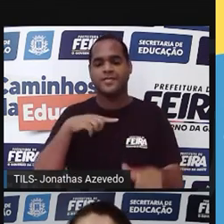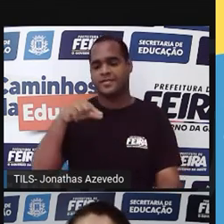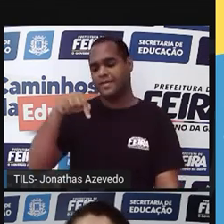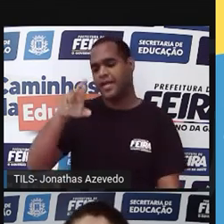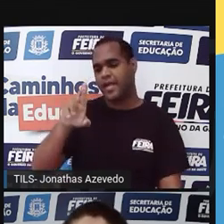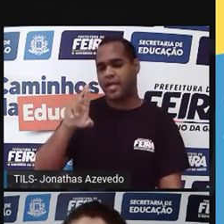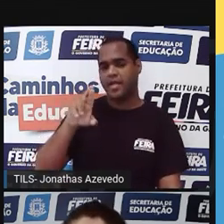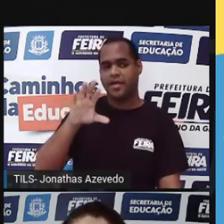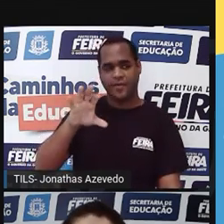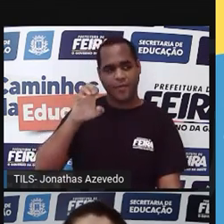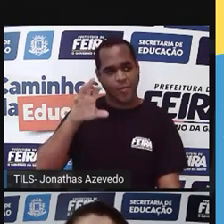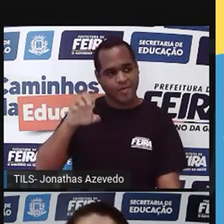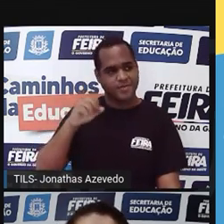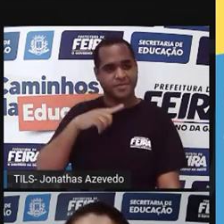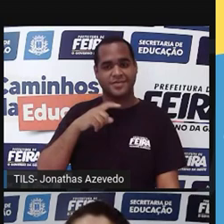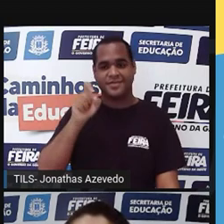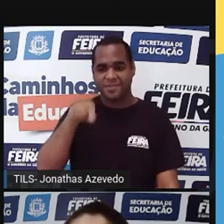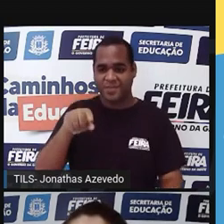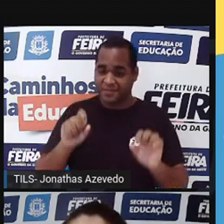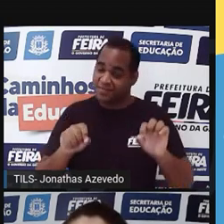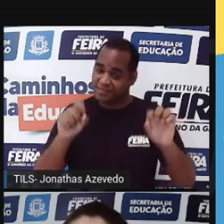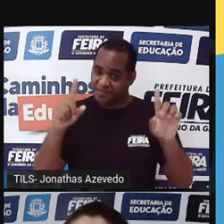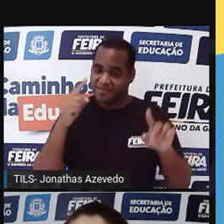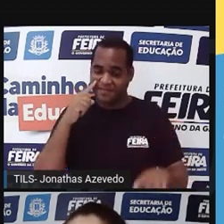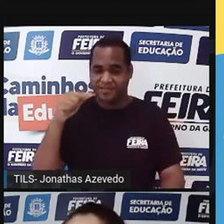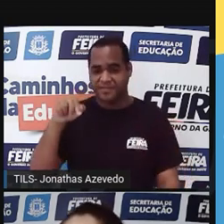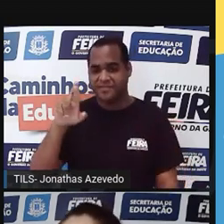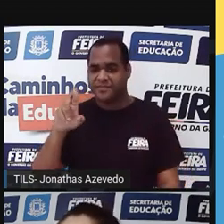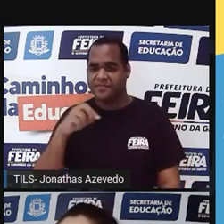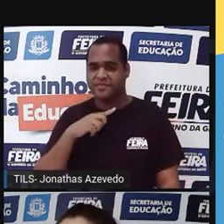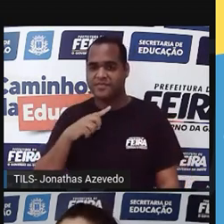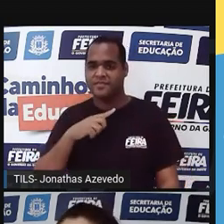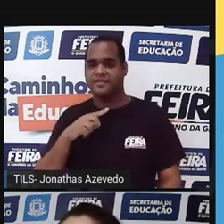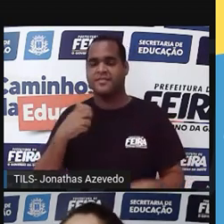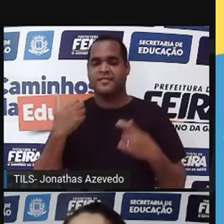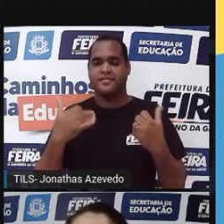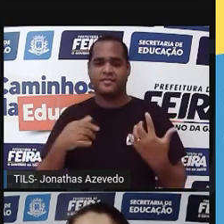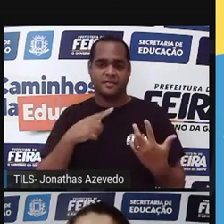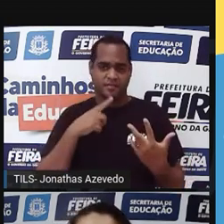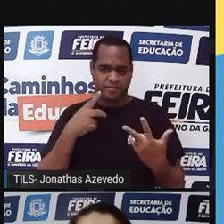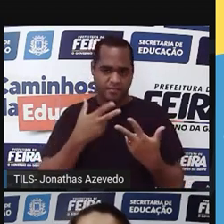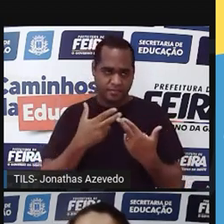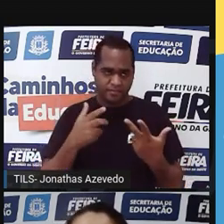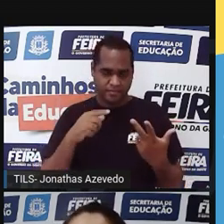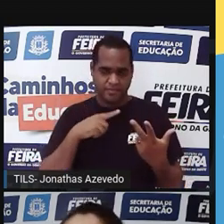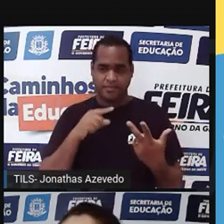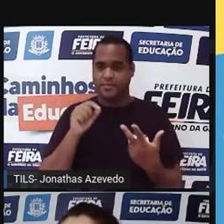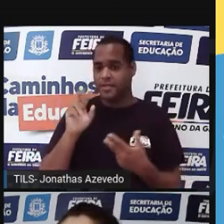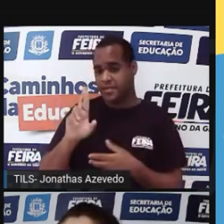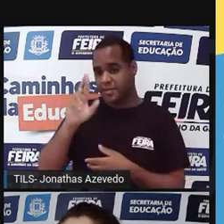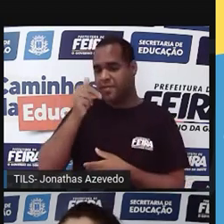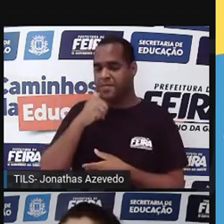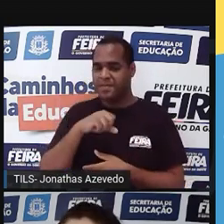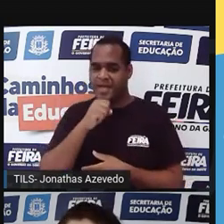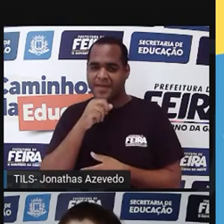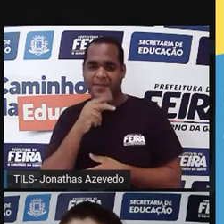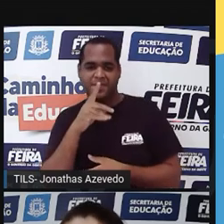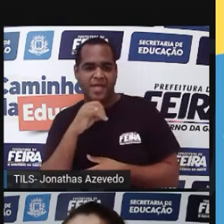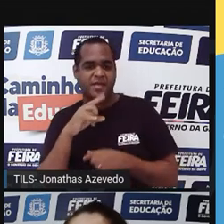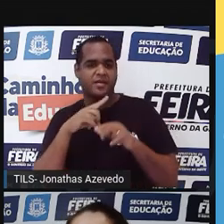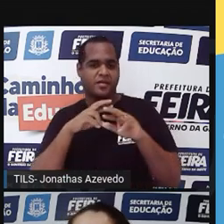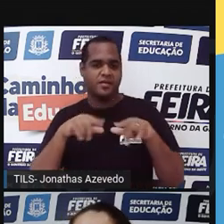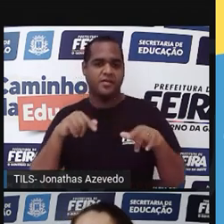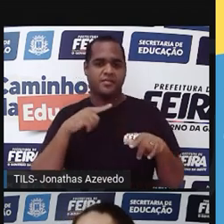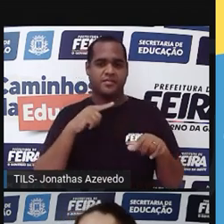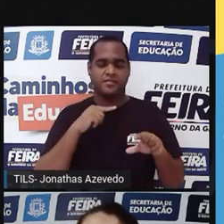Code que tá aí na tela. Clicar não, né? Podem apontar a câmera do celular de vocês ou dos seus pais, dos responsáveis, pra esse QR Code que tá aí na tela.